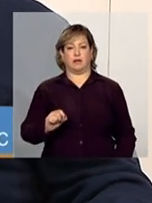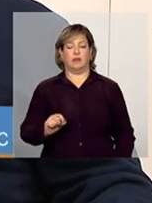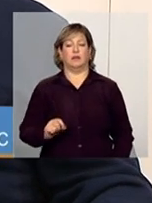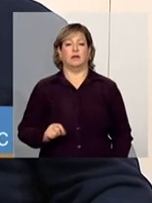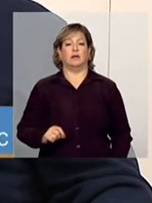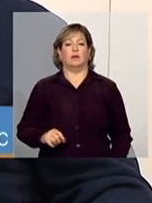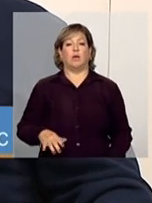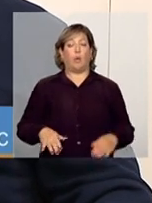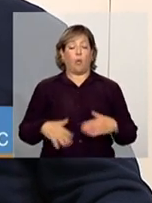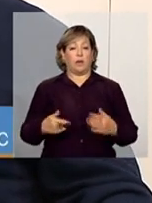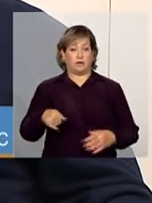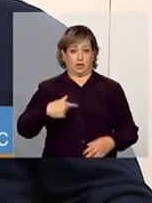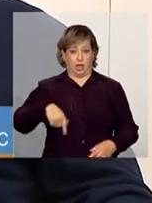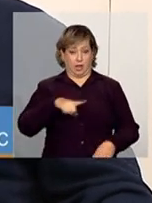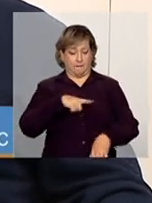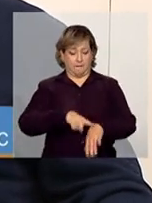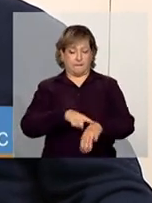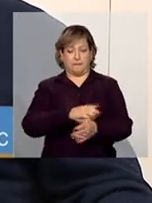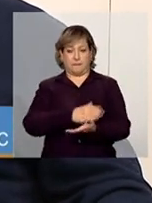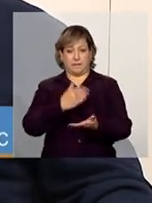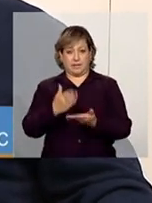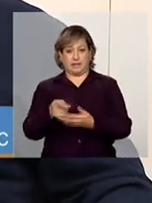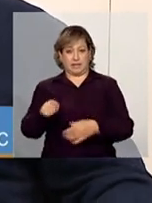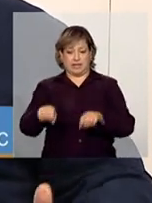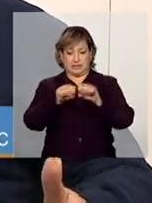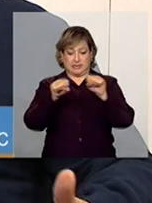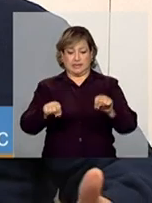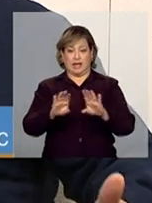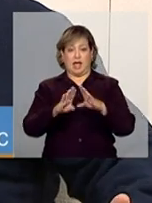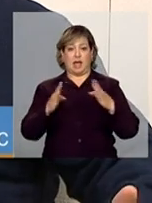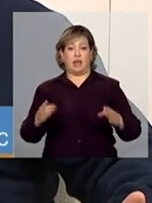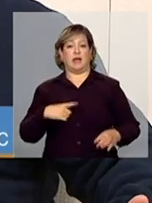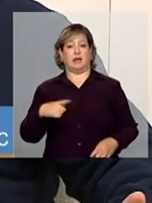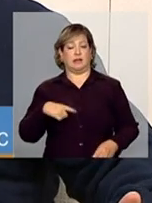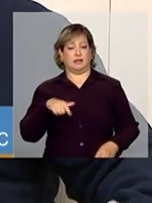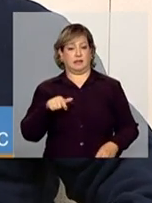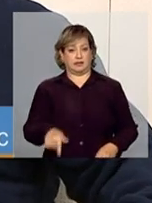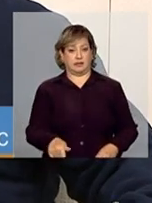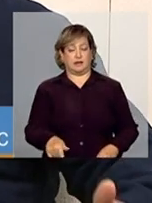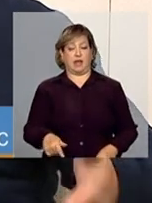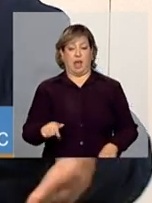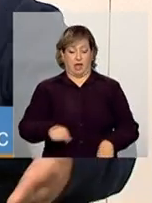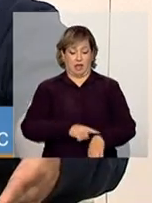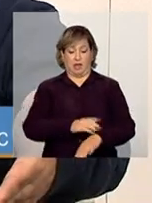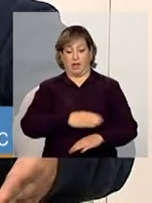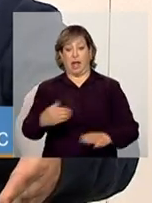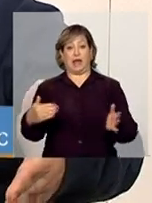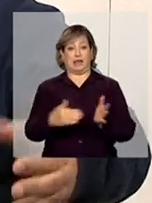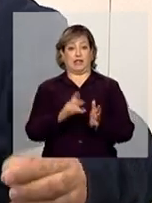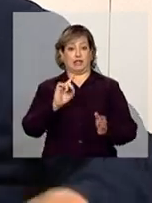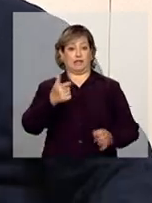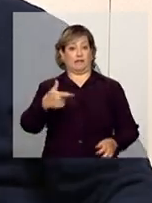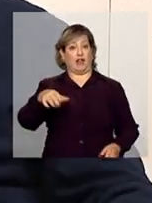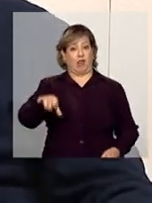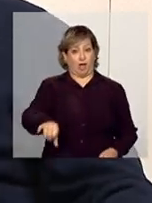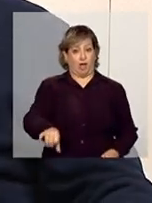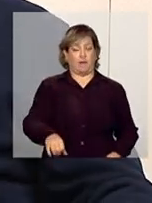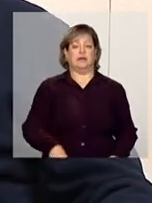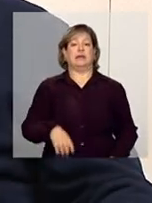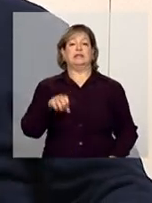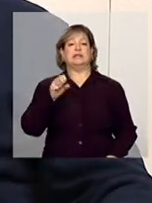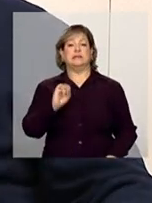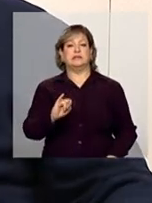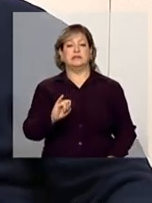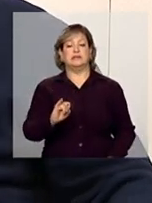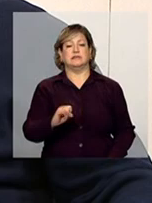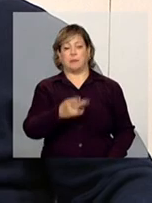naquele período que nós já falamos, enquanto o sistema está aberto, por exemplo, esse período que está acontecendo agora... Até dia 29. Até dia 29. Se o operador,